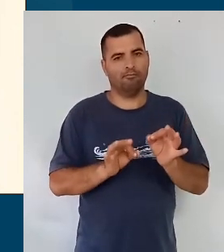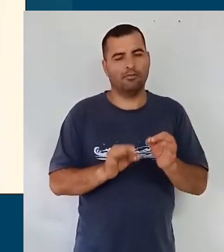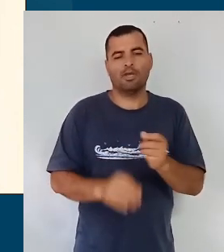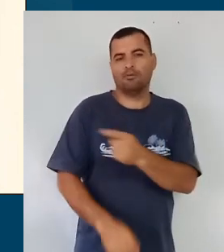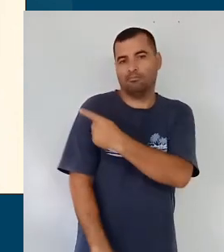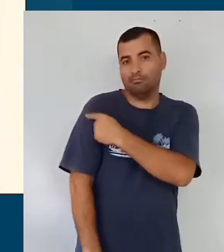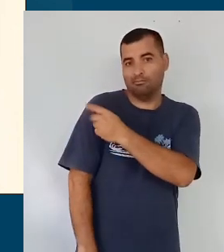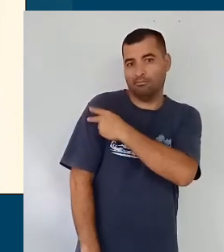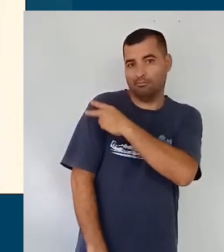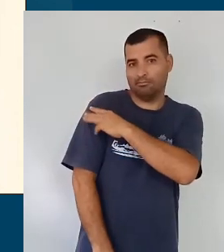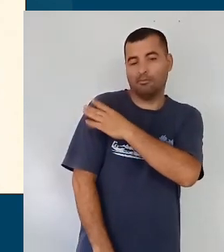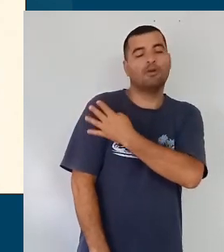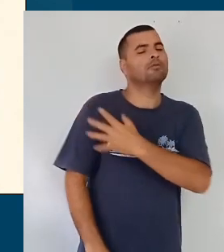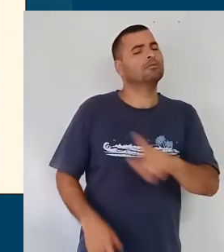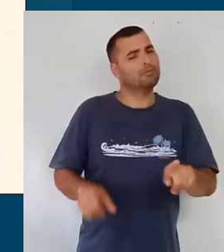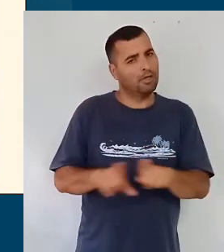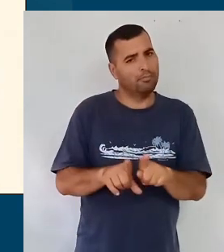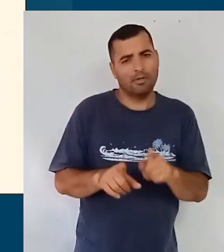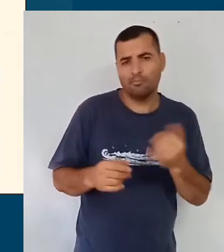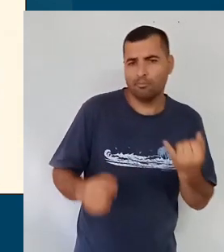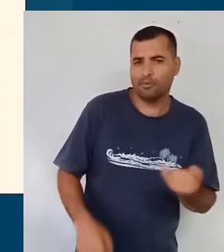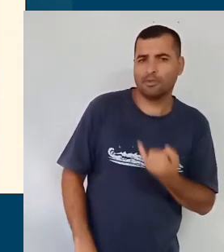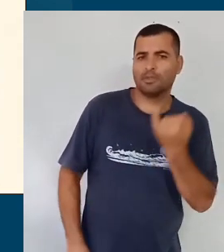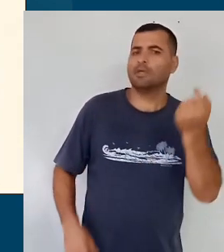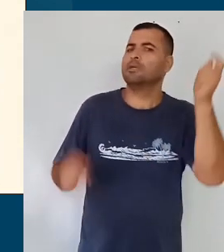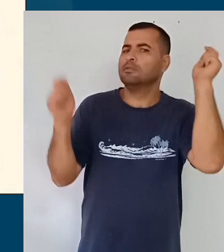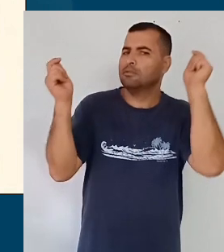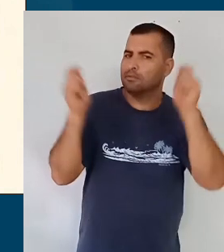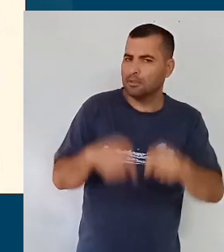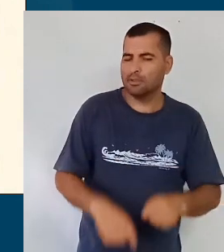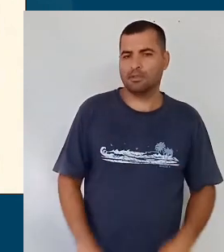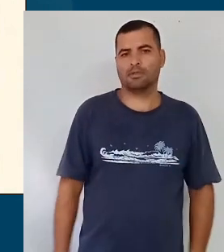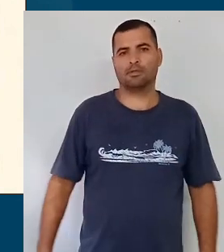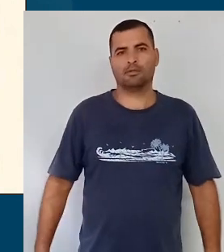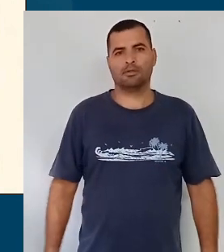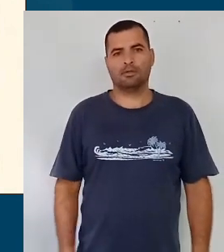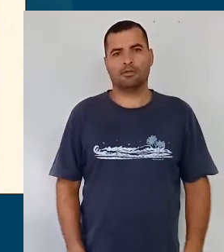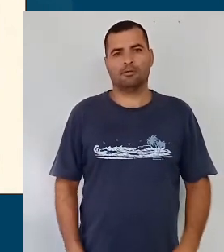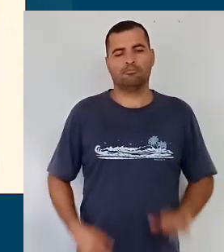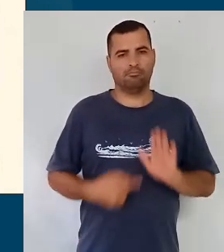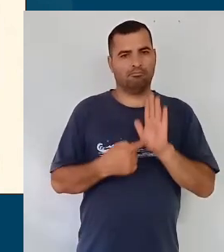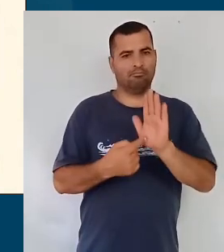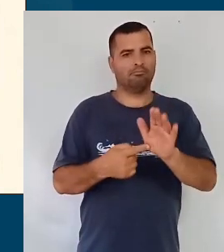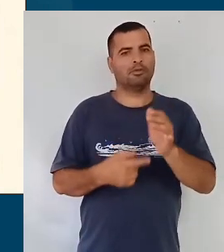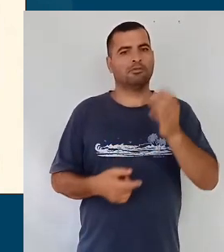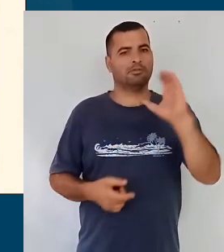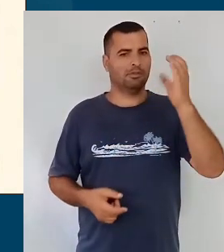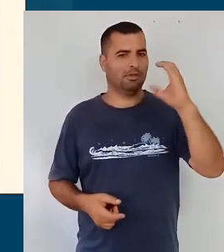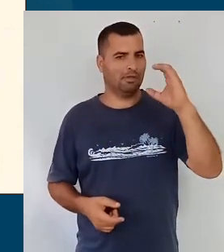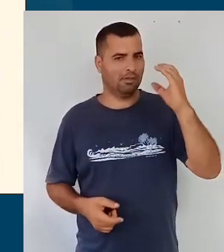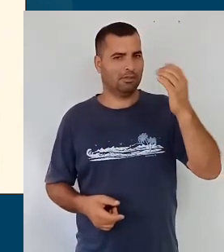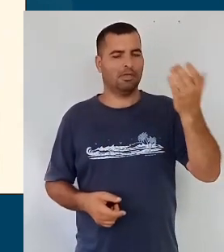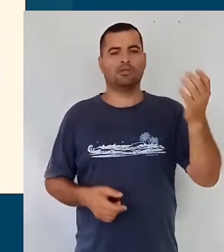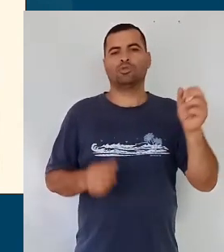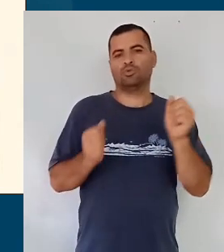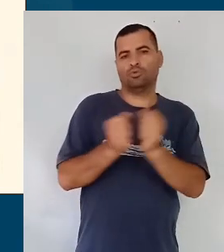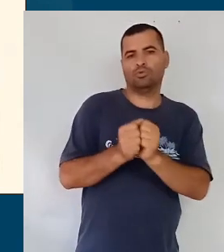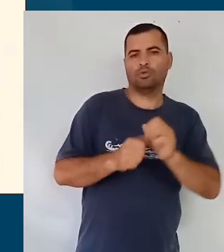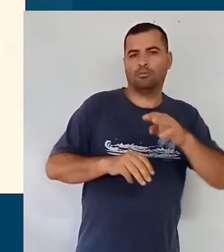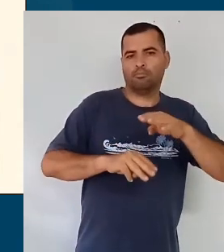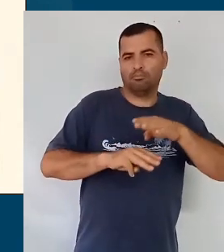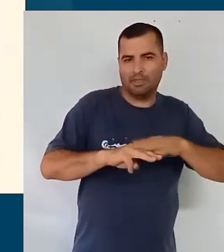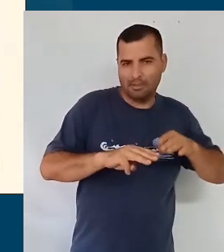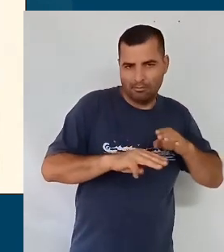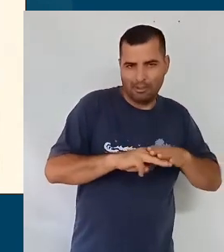anos iniciais, essa articulação é bem possível, trazendo coisas das ciências com a matemática,